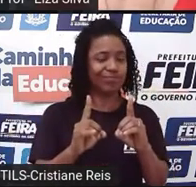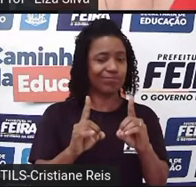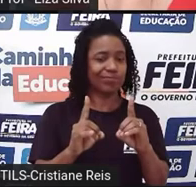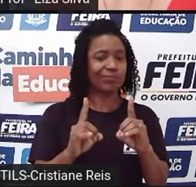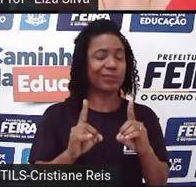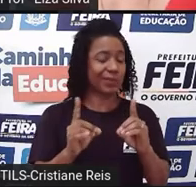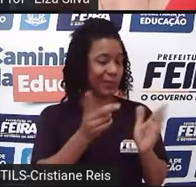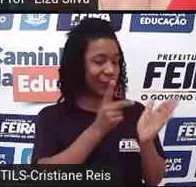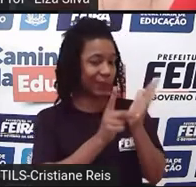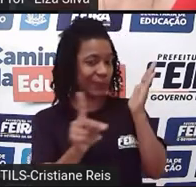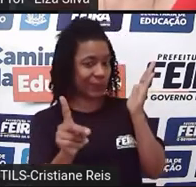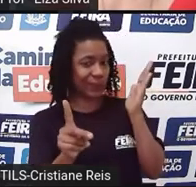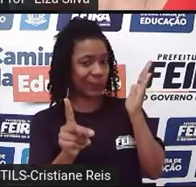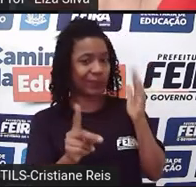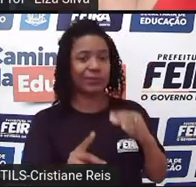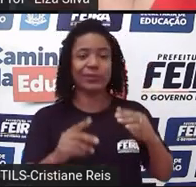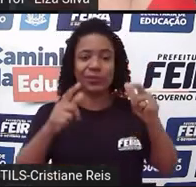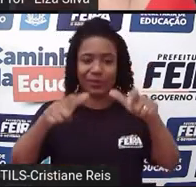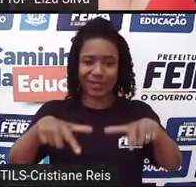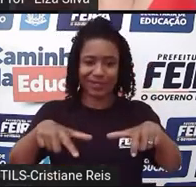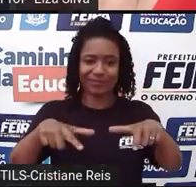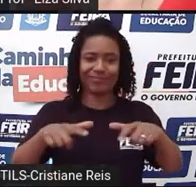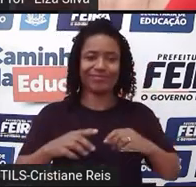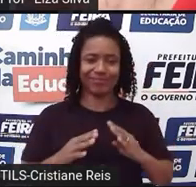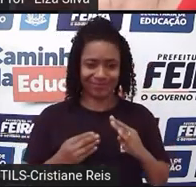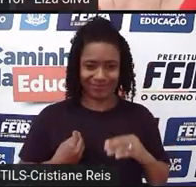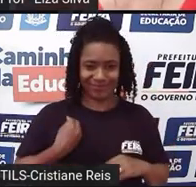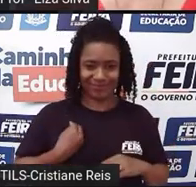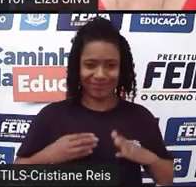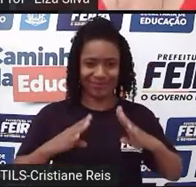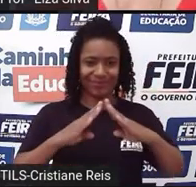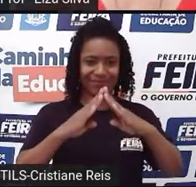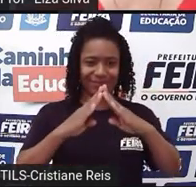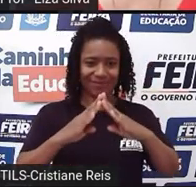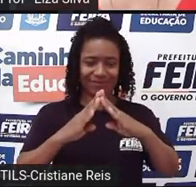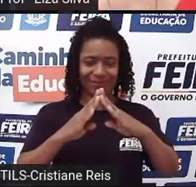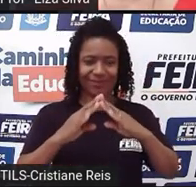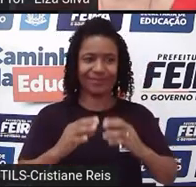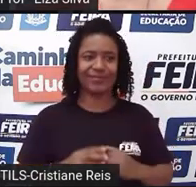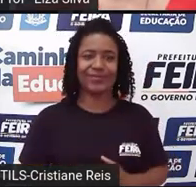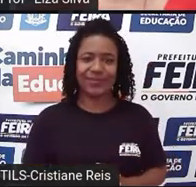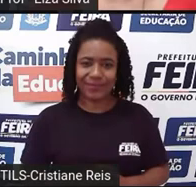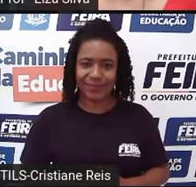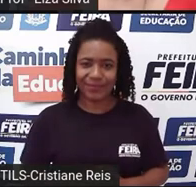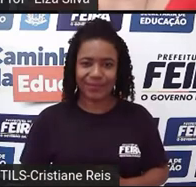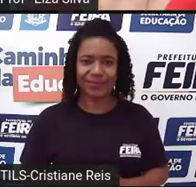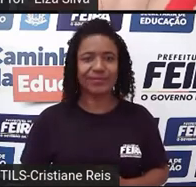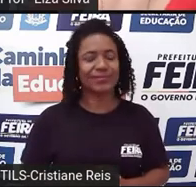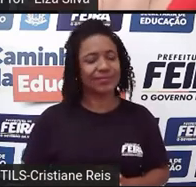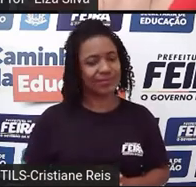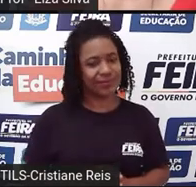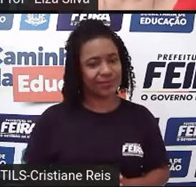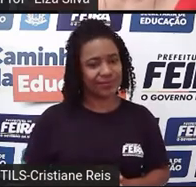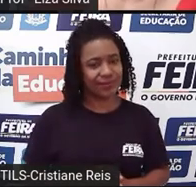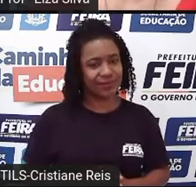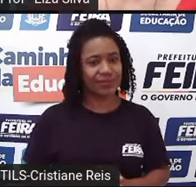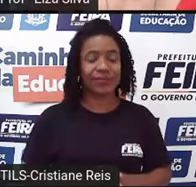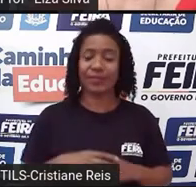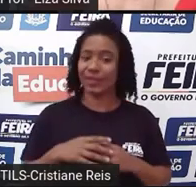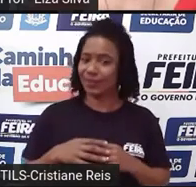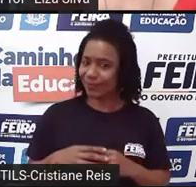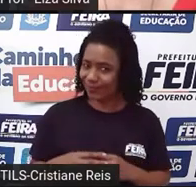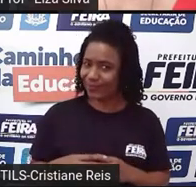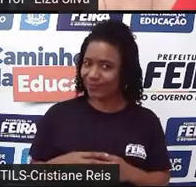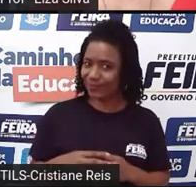A segunda cena diz respeito à paixão que acontece entre Romeu e Julieta na festa.